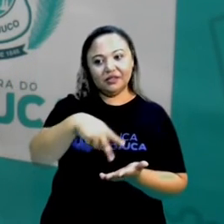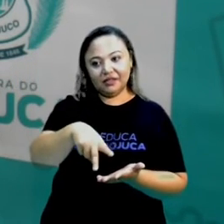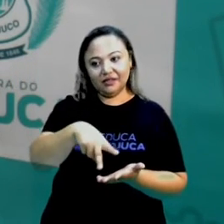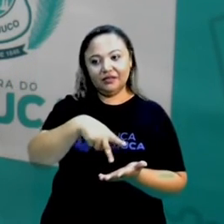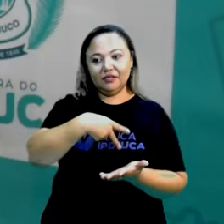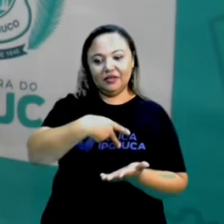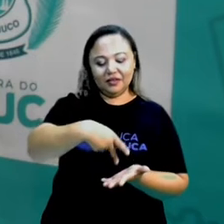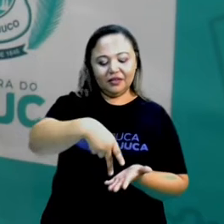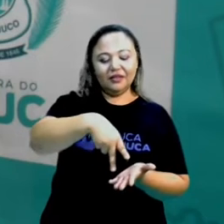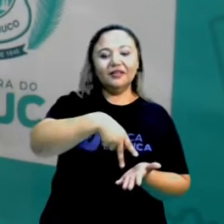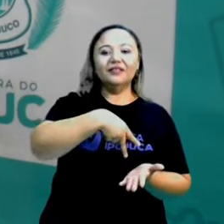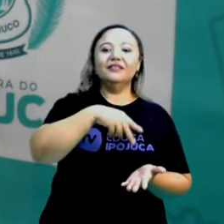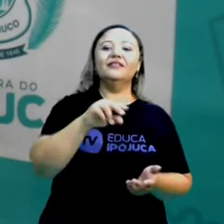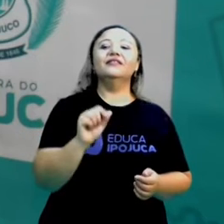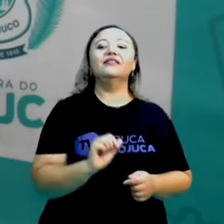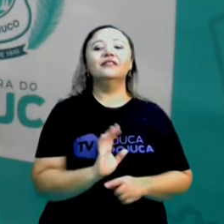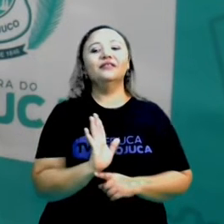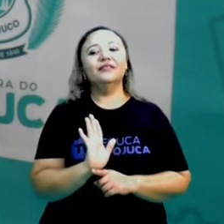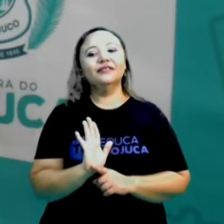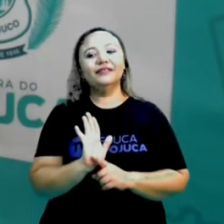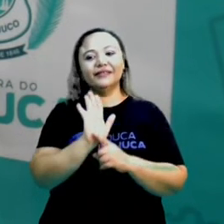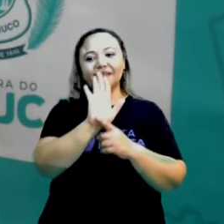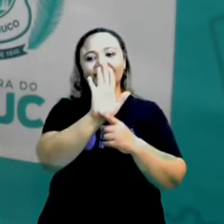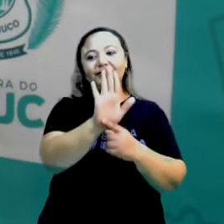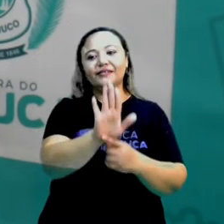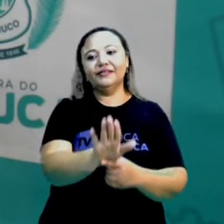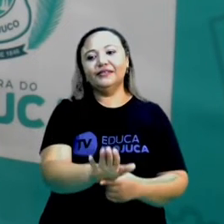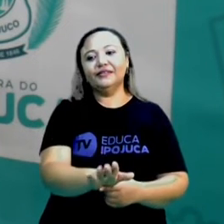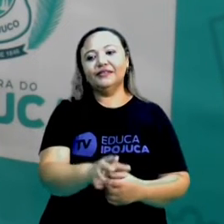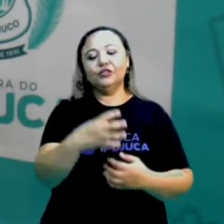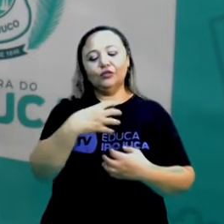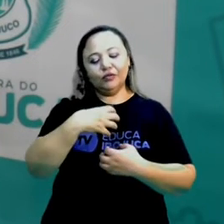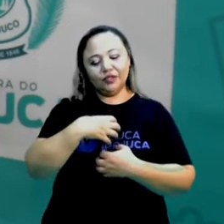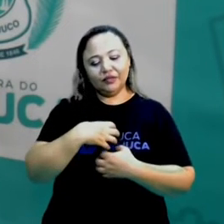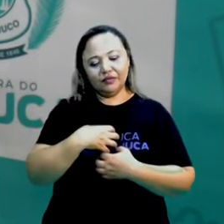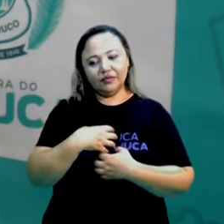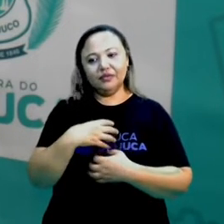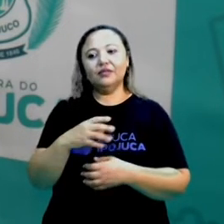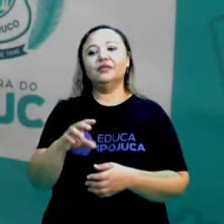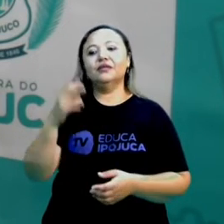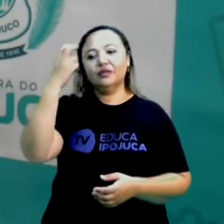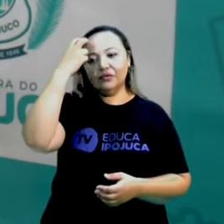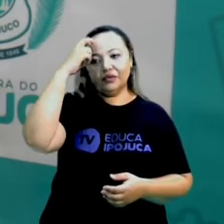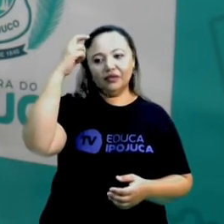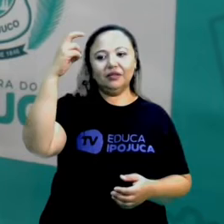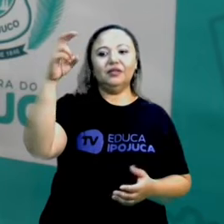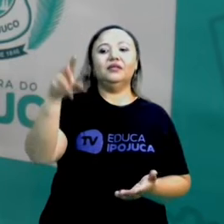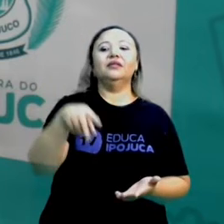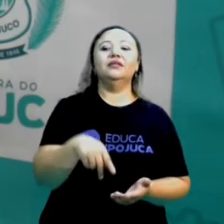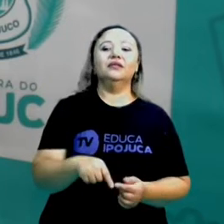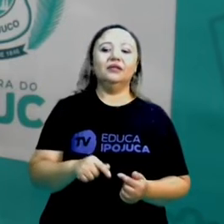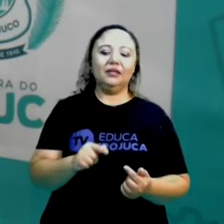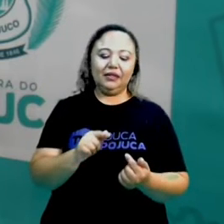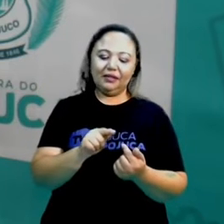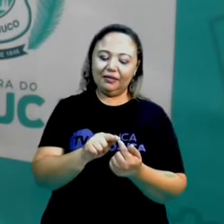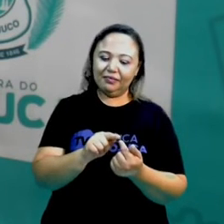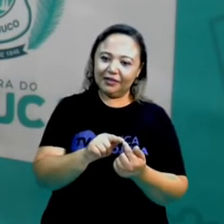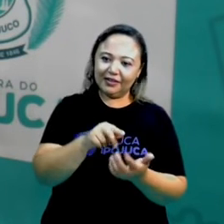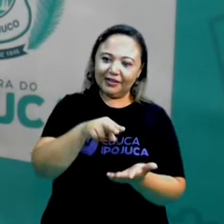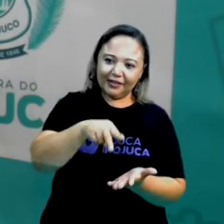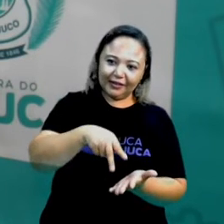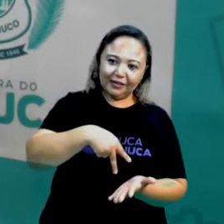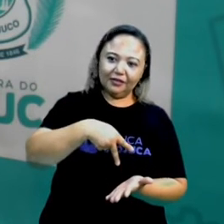Então, eles transmitem todos os seus sentimentos, a sua cultura, através da dança.